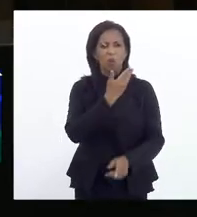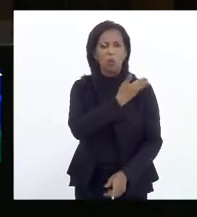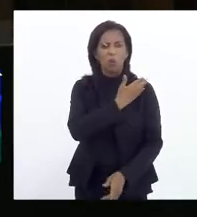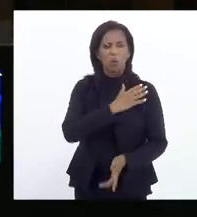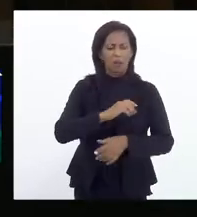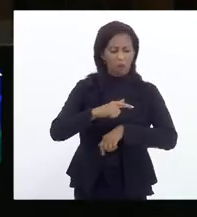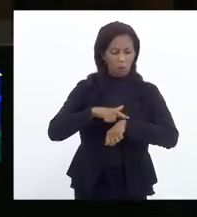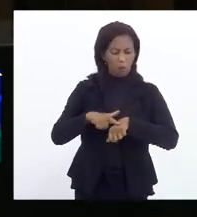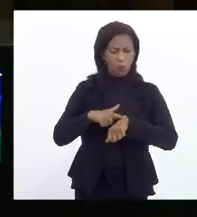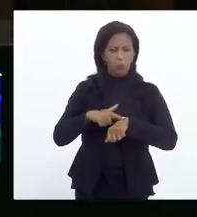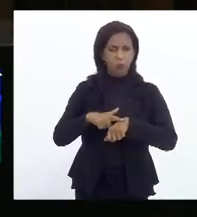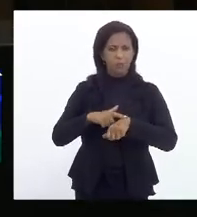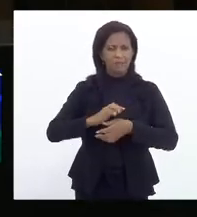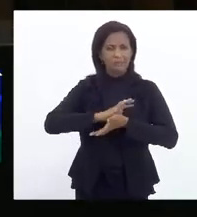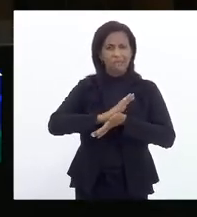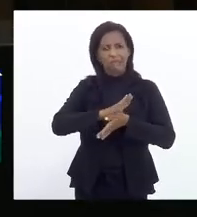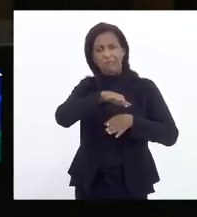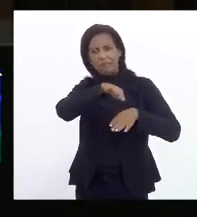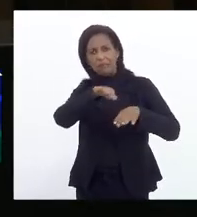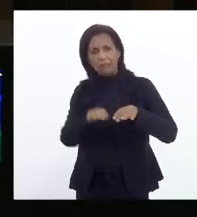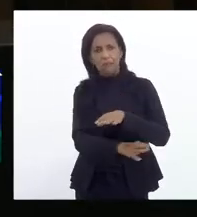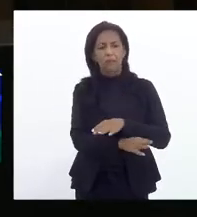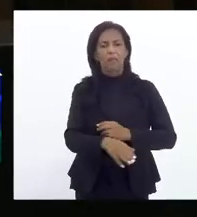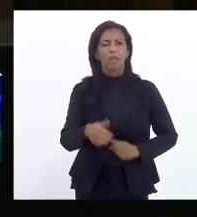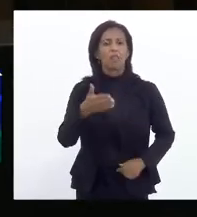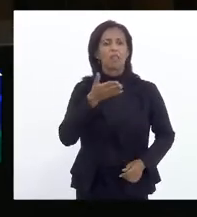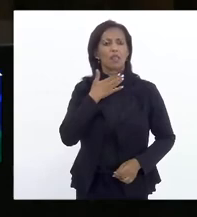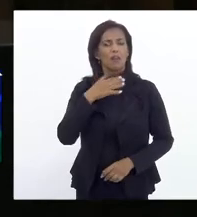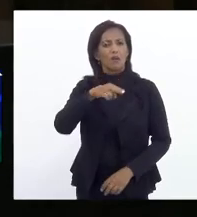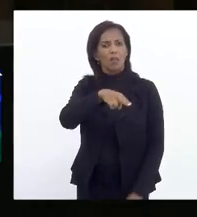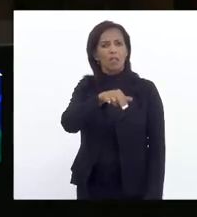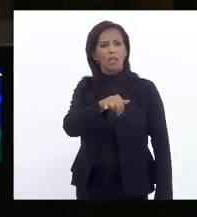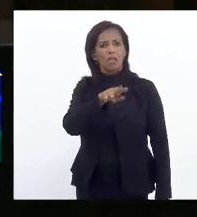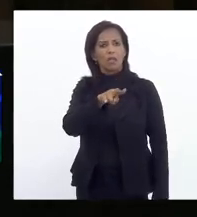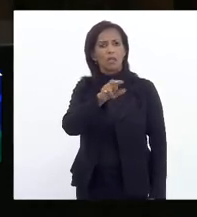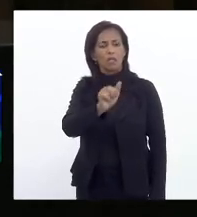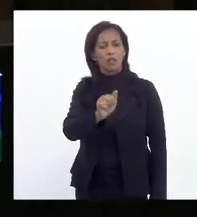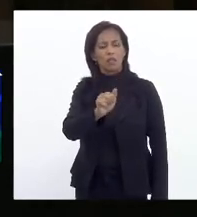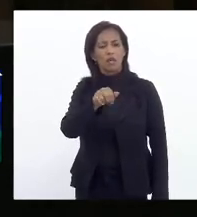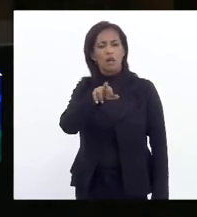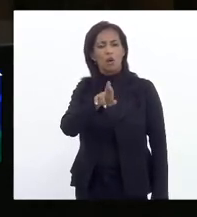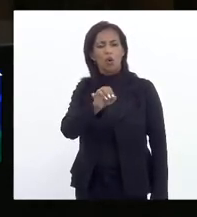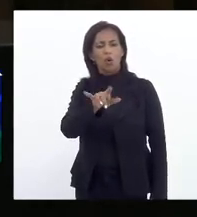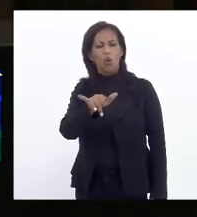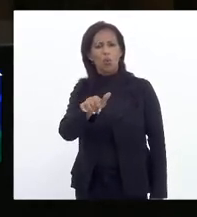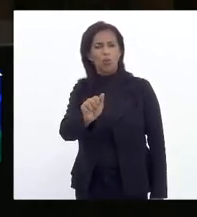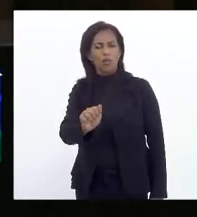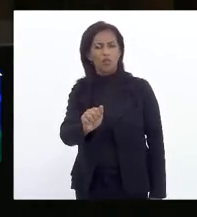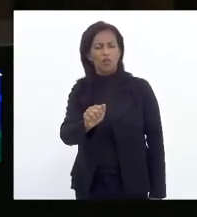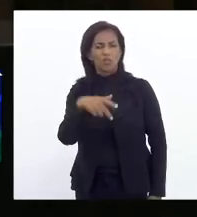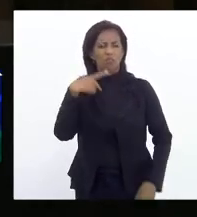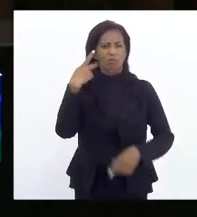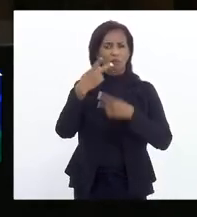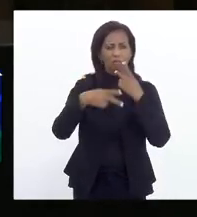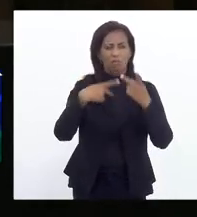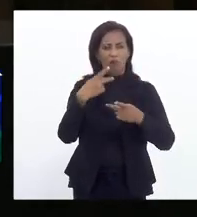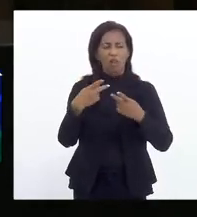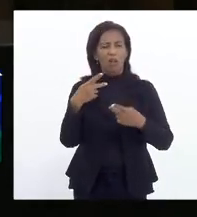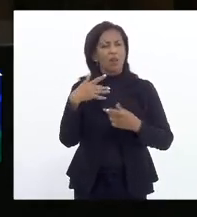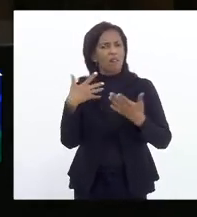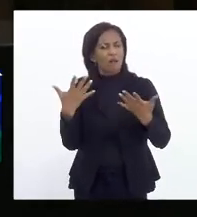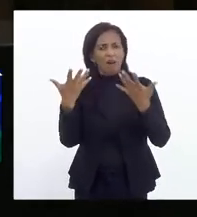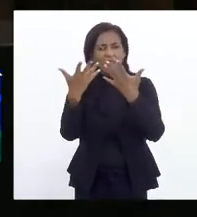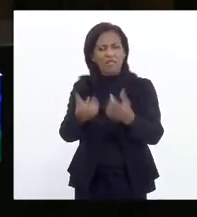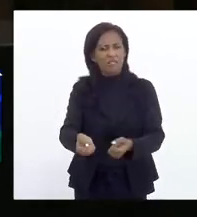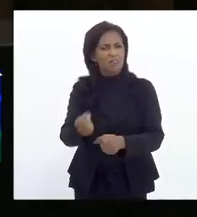na voz de Nina Rodrigues, que enfatizou tal absurdo, plenamente aceito à sociedade